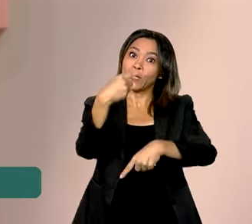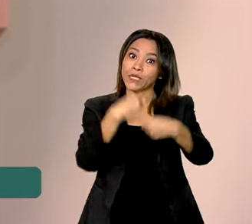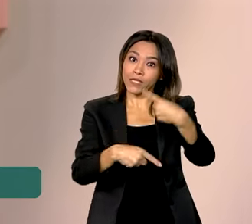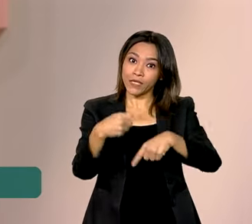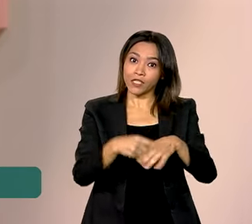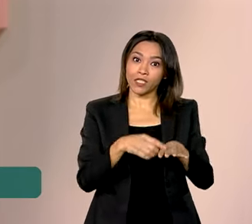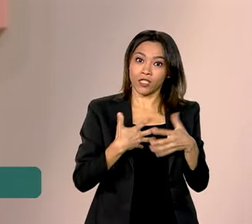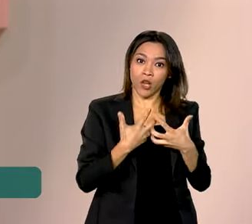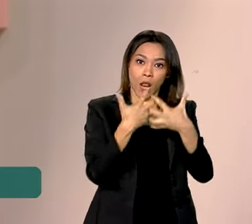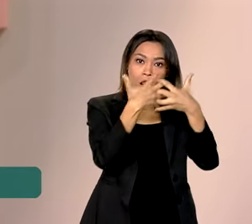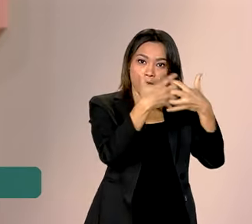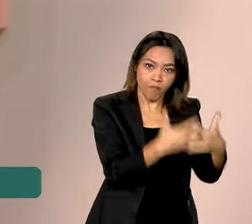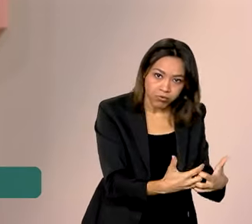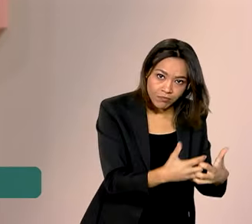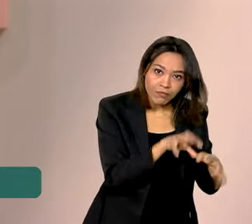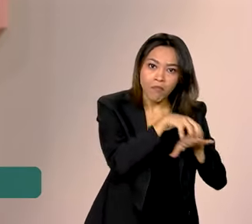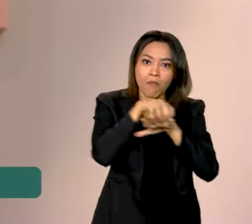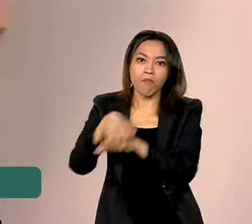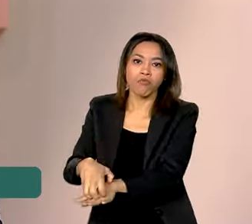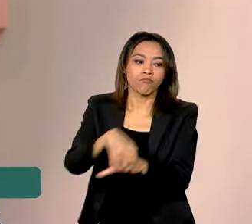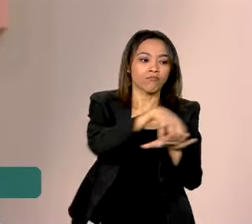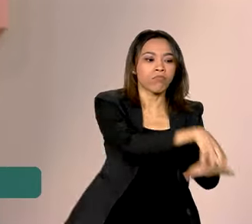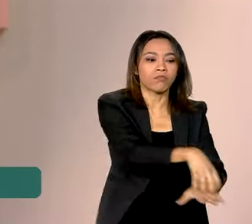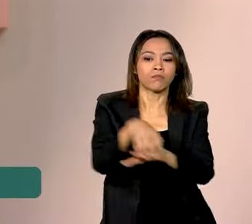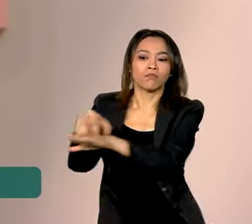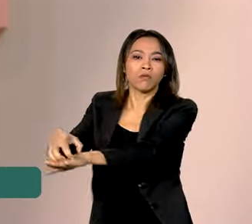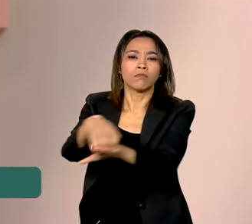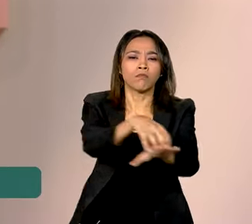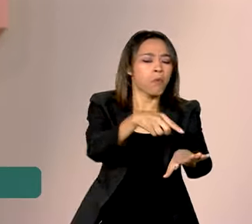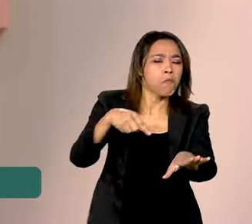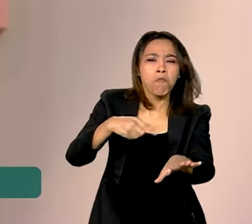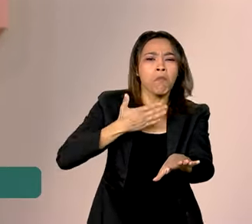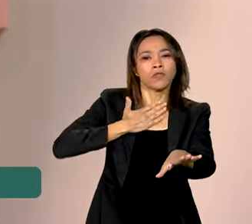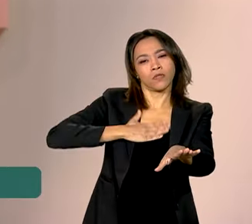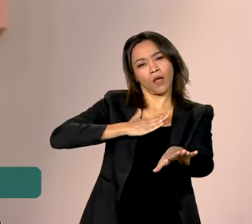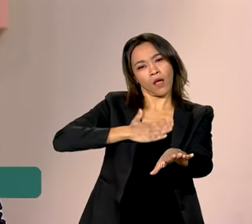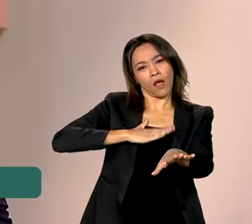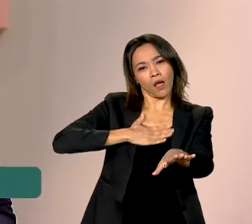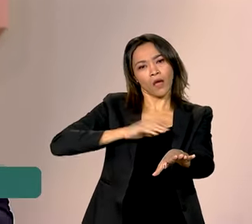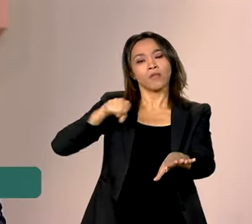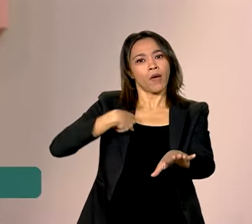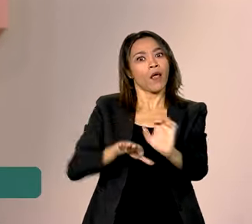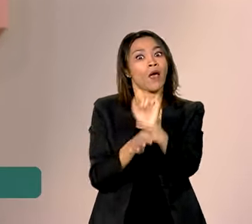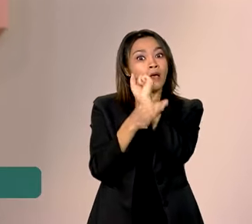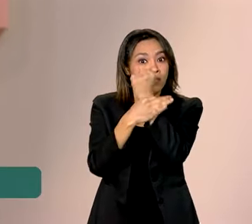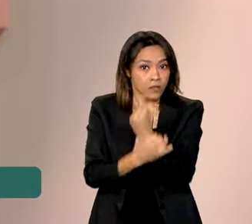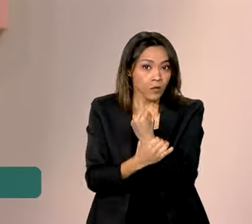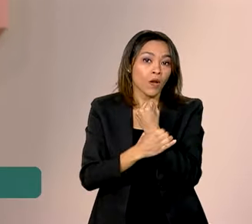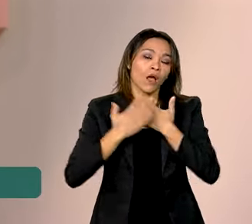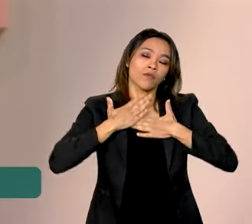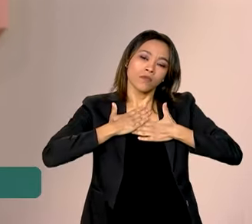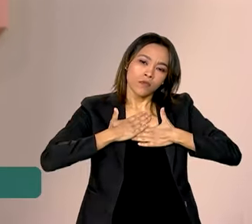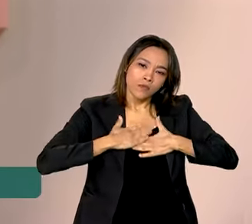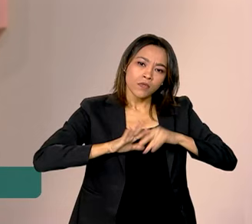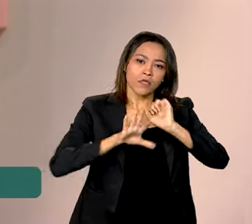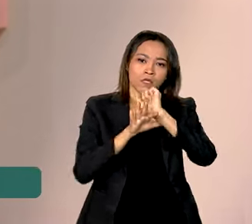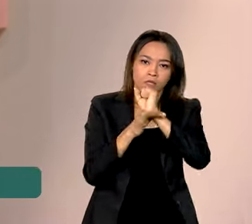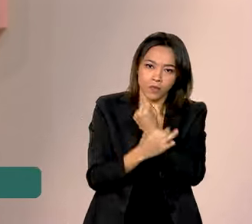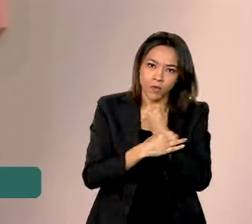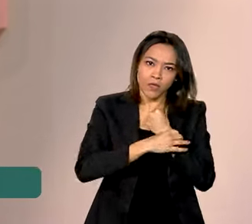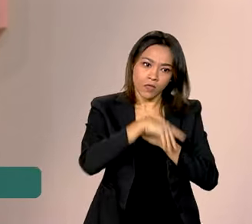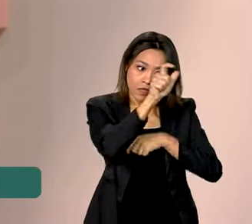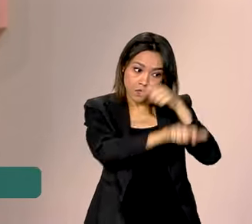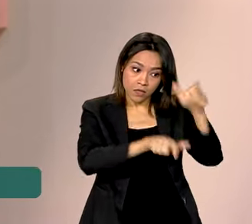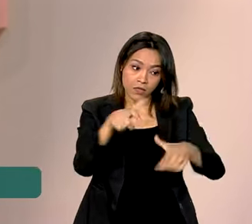parada e descanso. A iniciativa busca expandir a rede de atendimento, garantindo repouso, segurança e